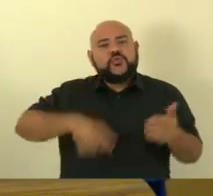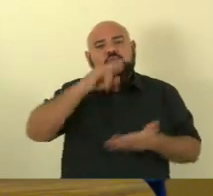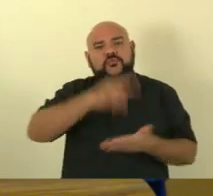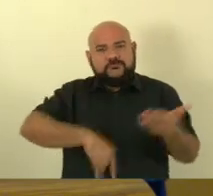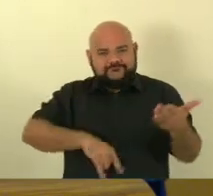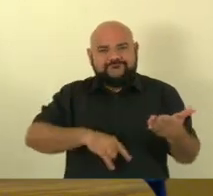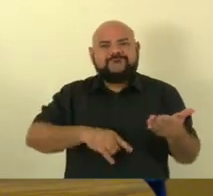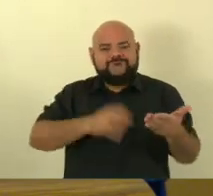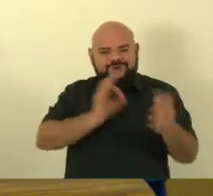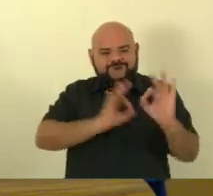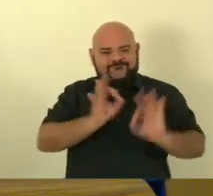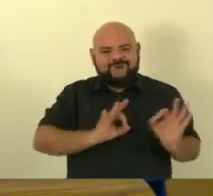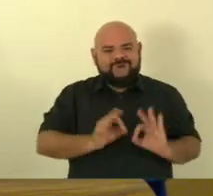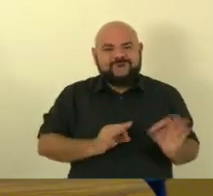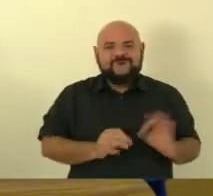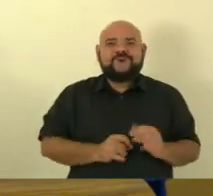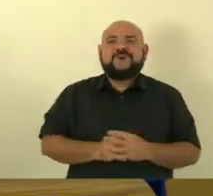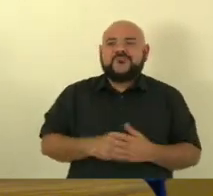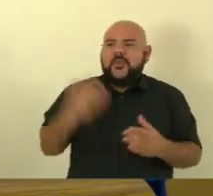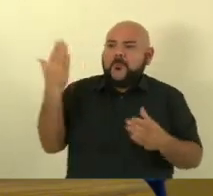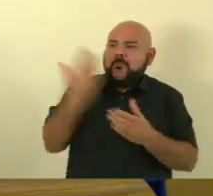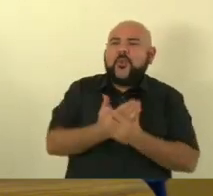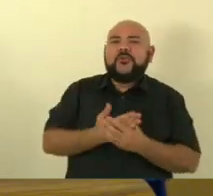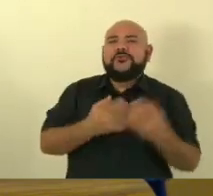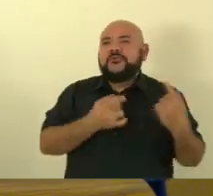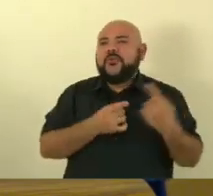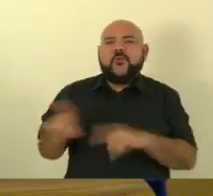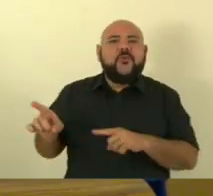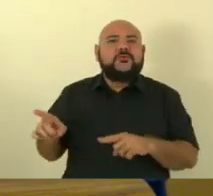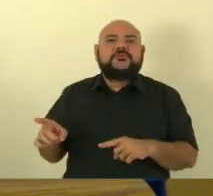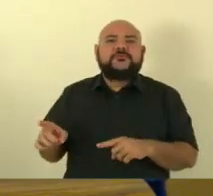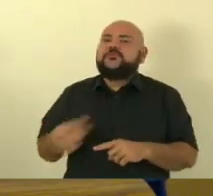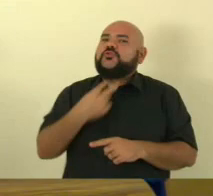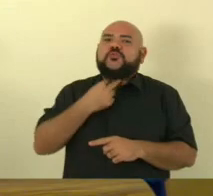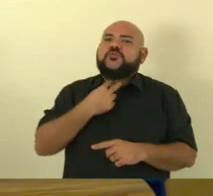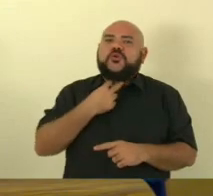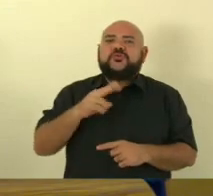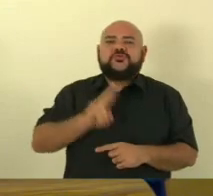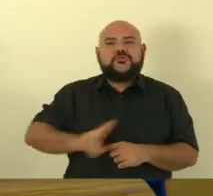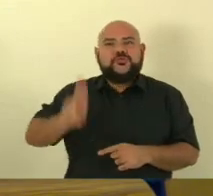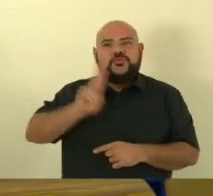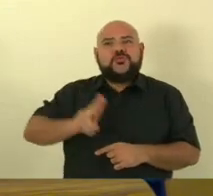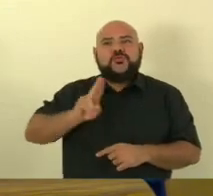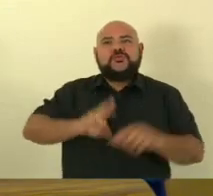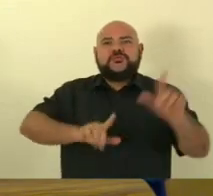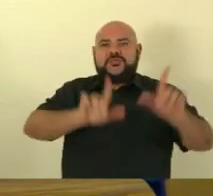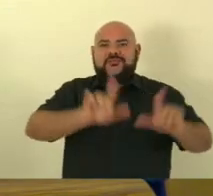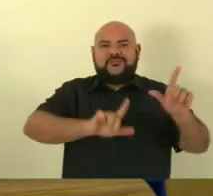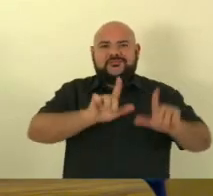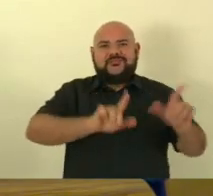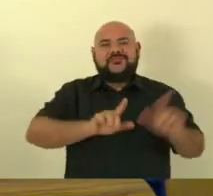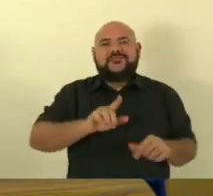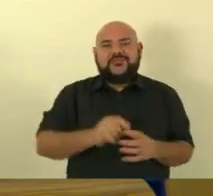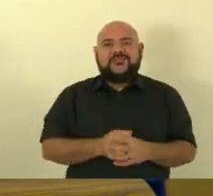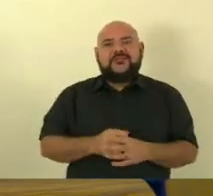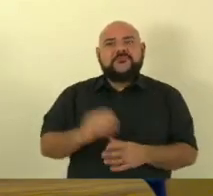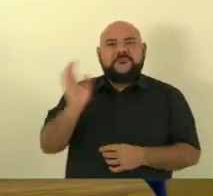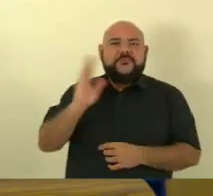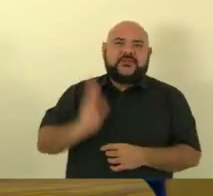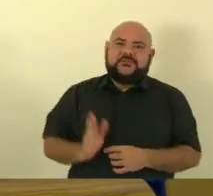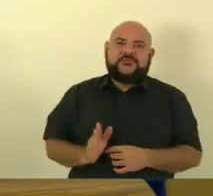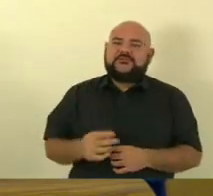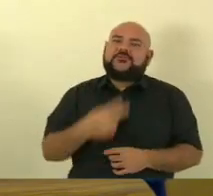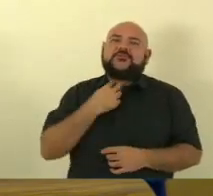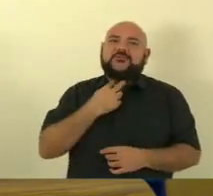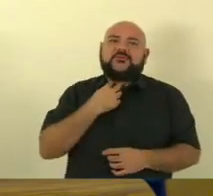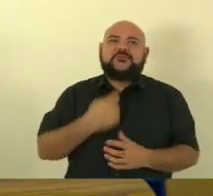para praticar suas sandices temendo passar a vergonha já declarada e nós vimos que